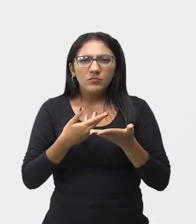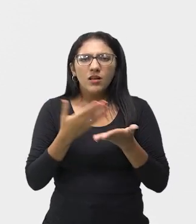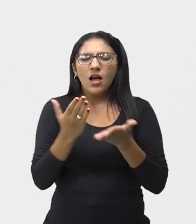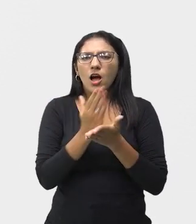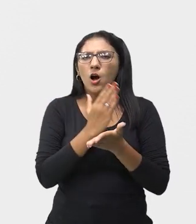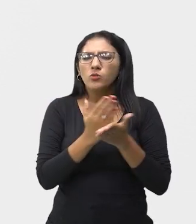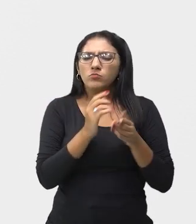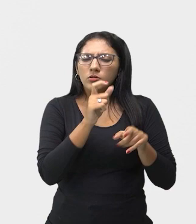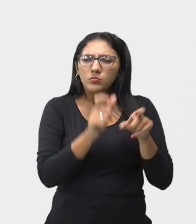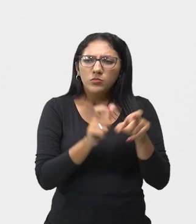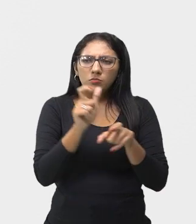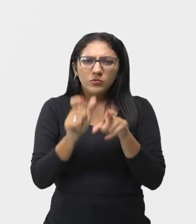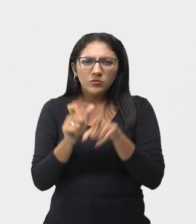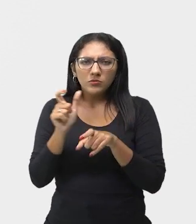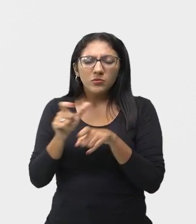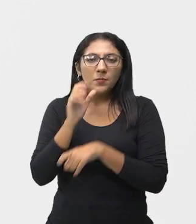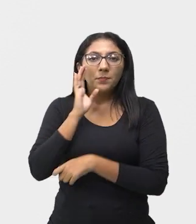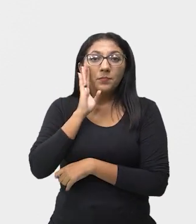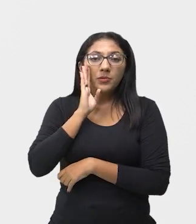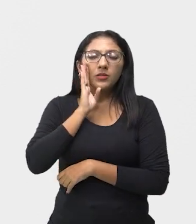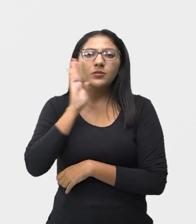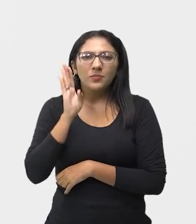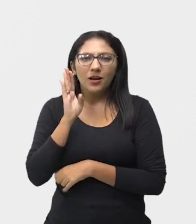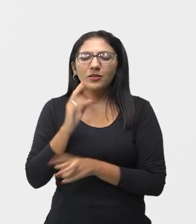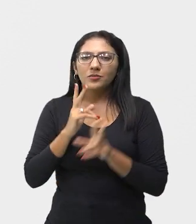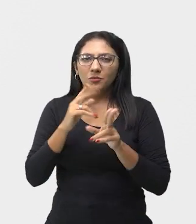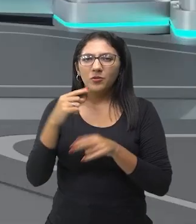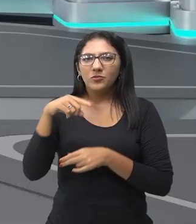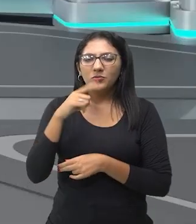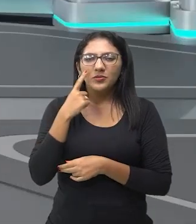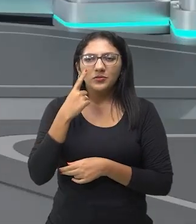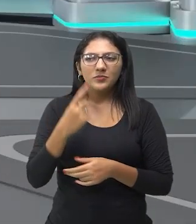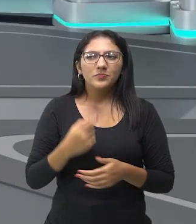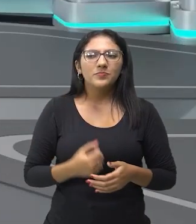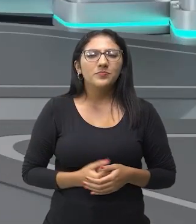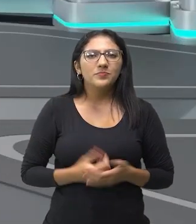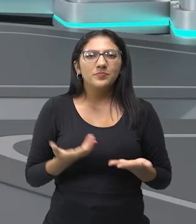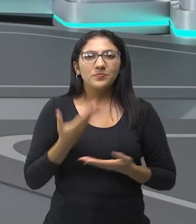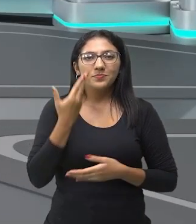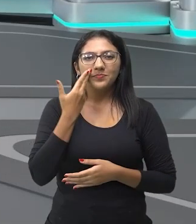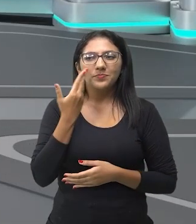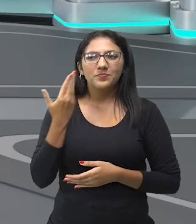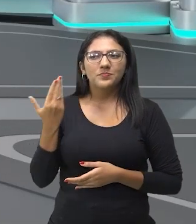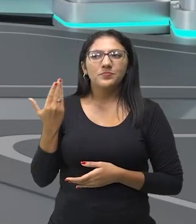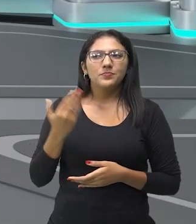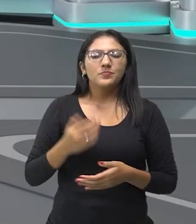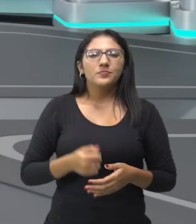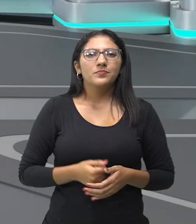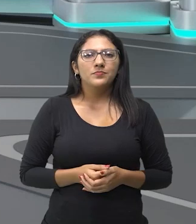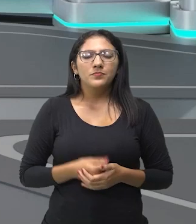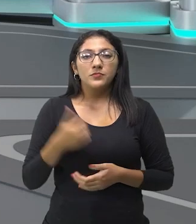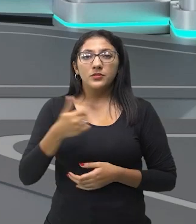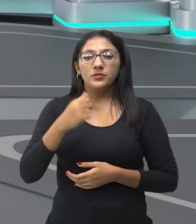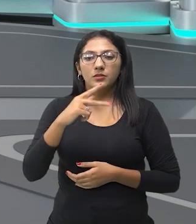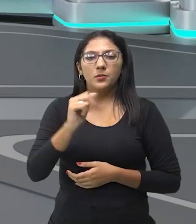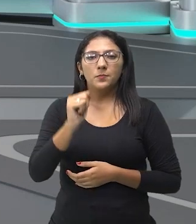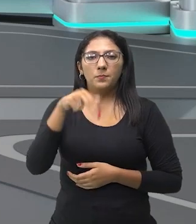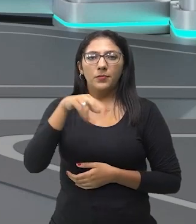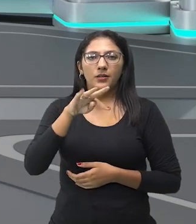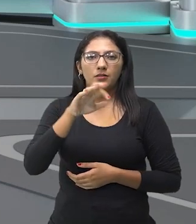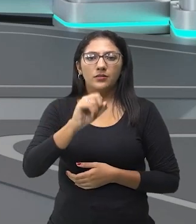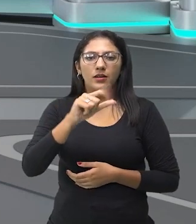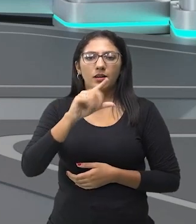personagens da comédia dell'arte. Esses que foram assentados. Vamos vê-los? Então, aqui nós temos o